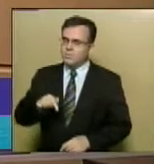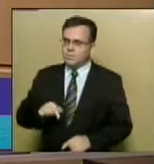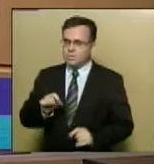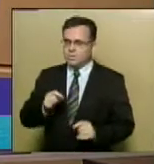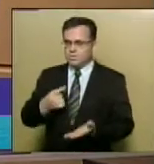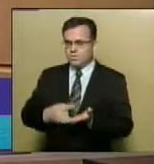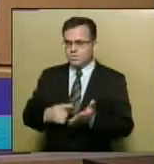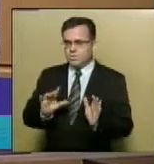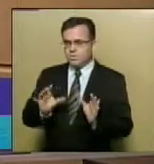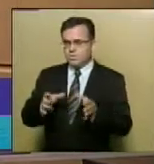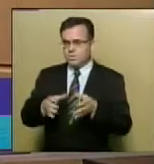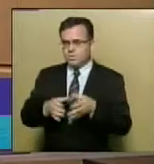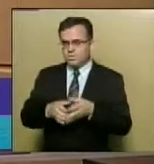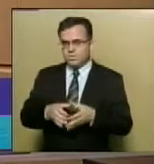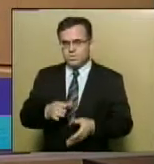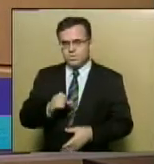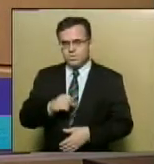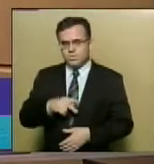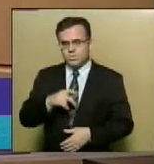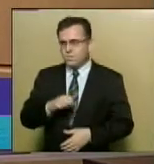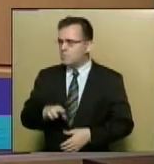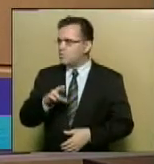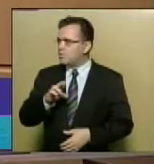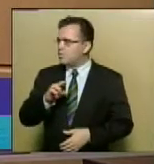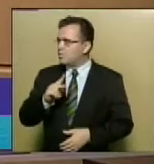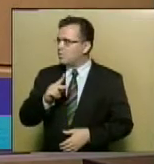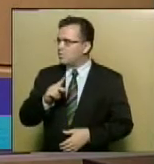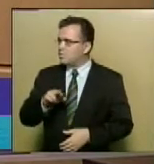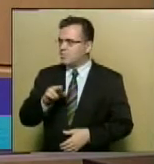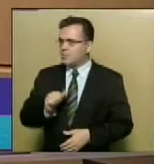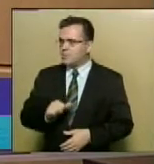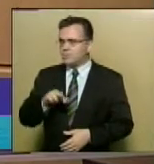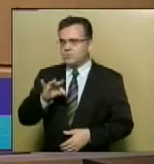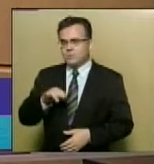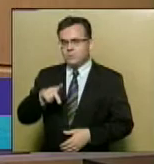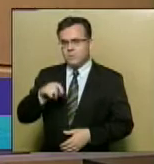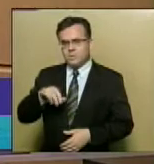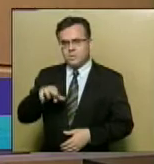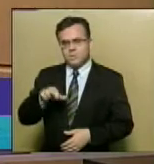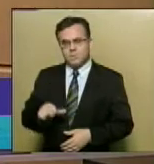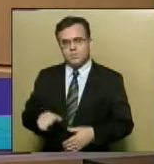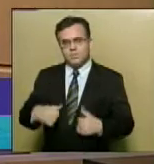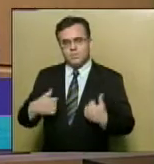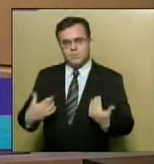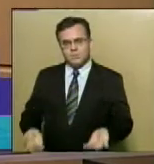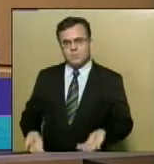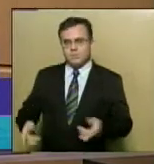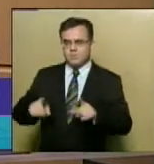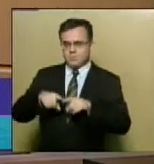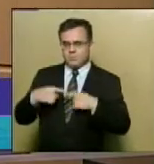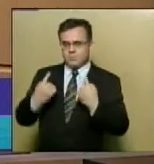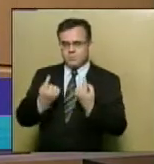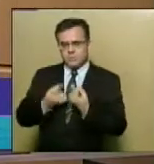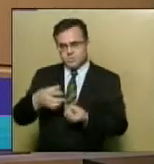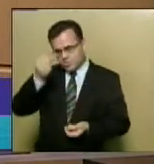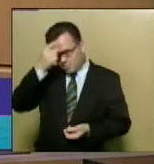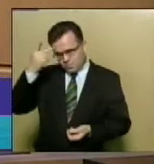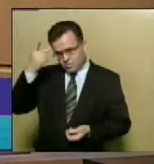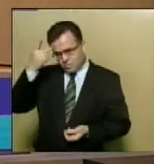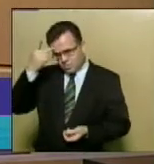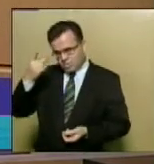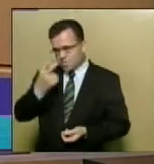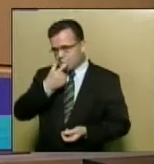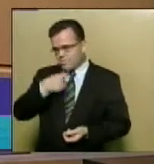comissão suprapartidária, que tente, em nome da casa, uma audiência com o prefeito Edivaldo Nogueira,